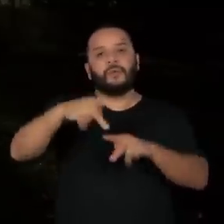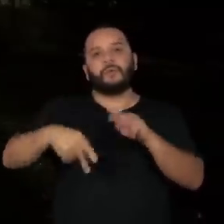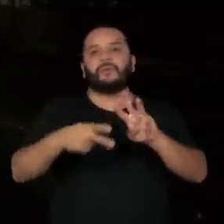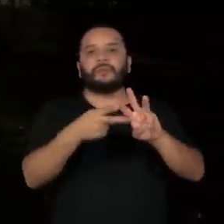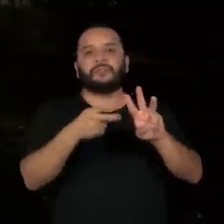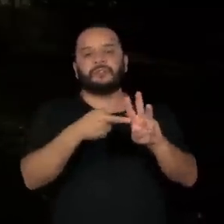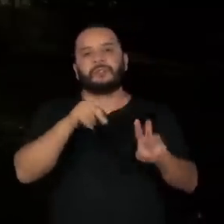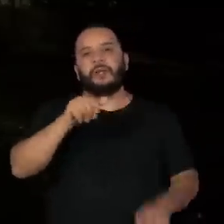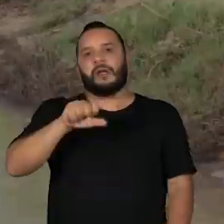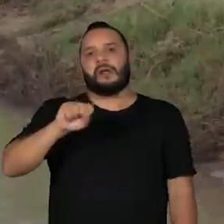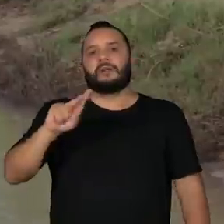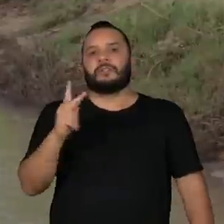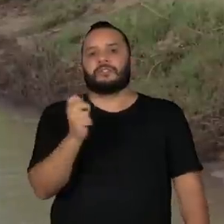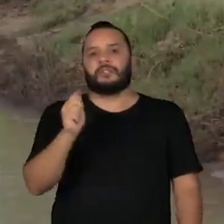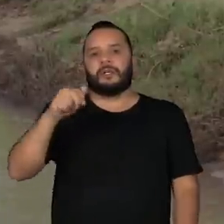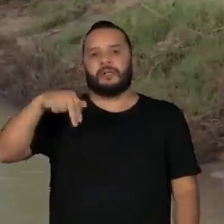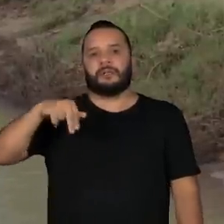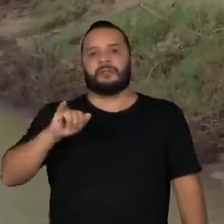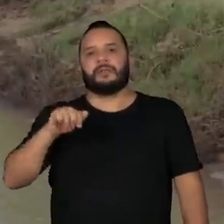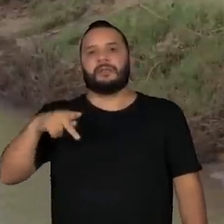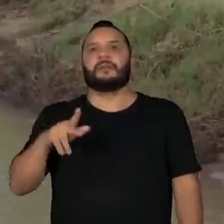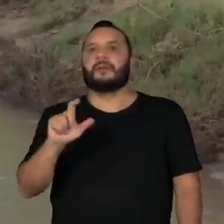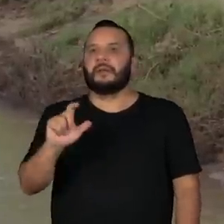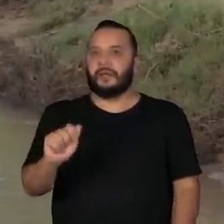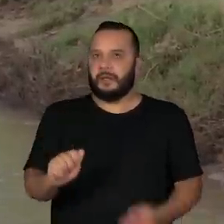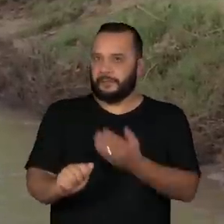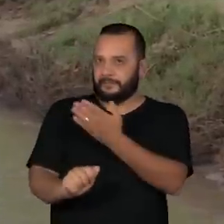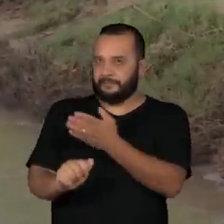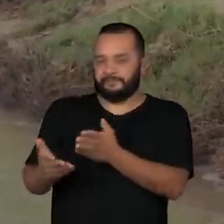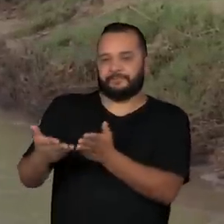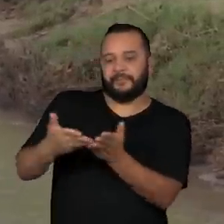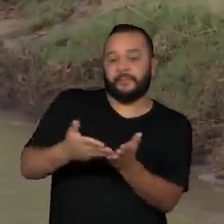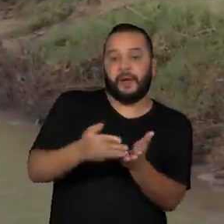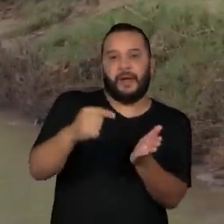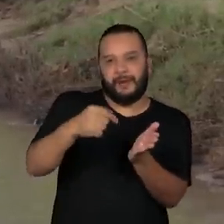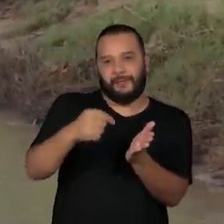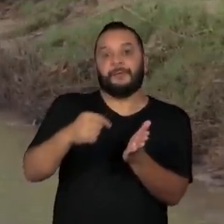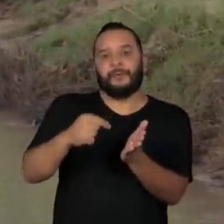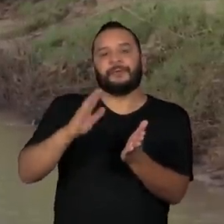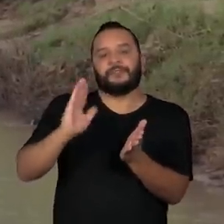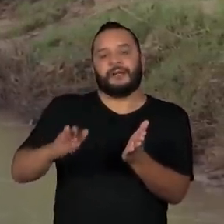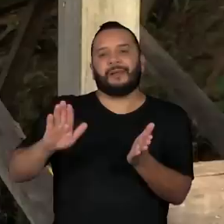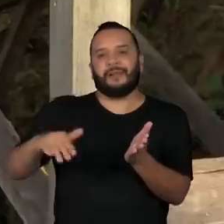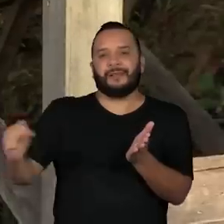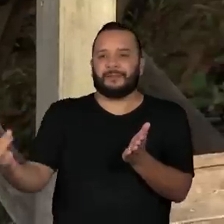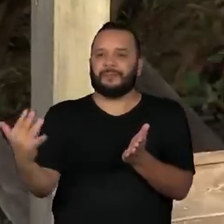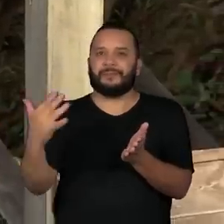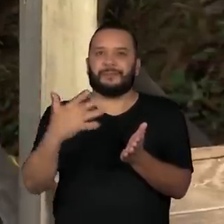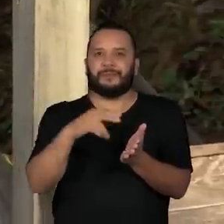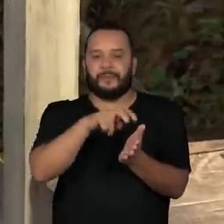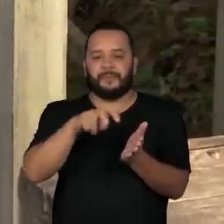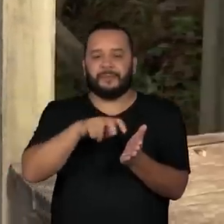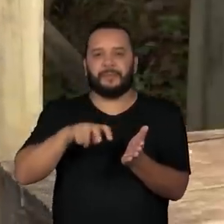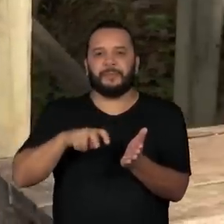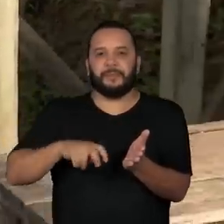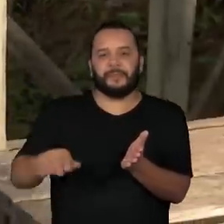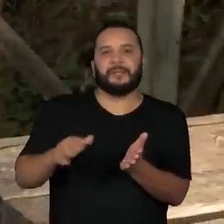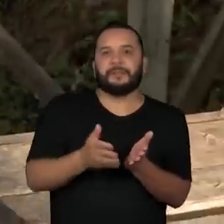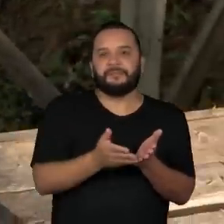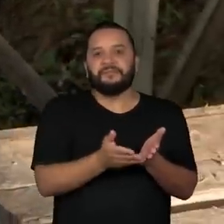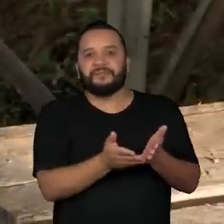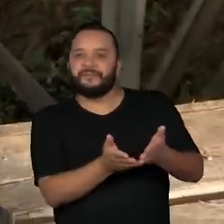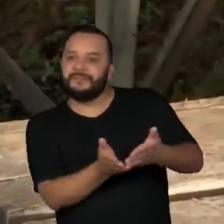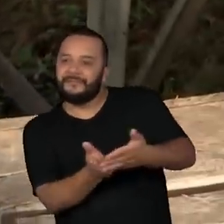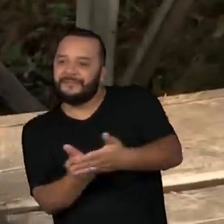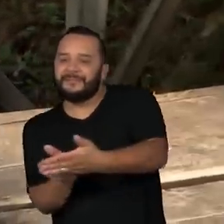Já bem cedo, o barco escola estaciona nas margens para receber os estudantes. O uniforme é o tradicional